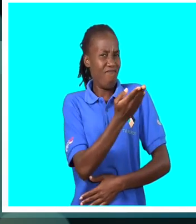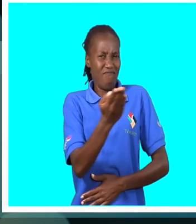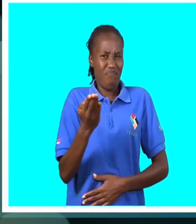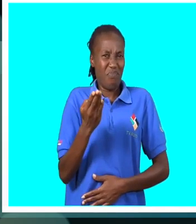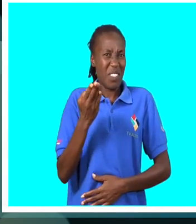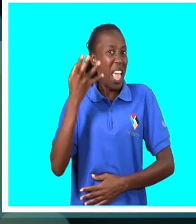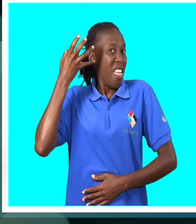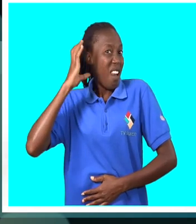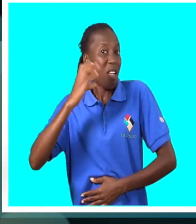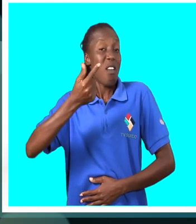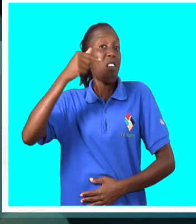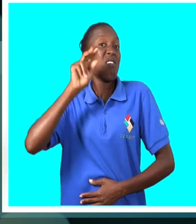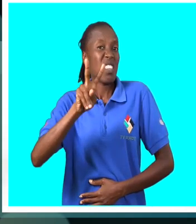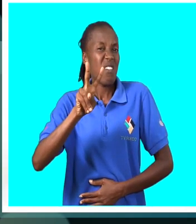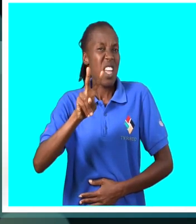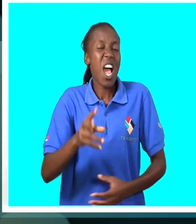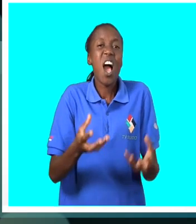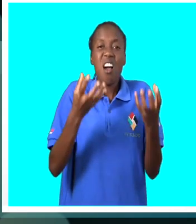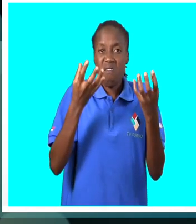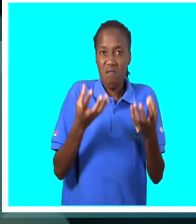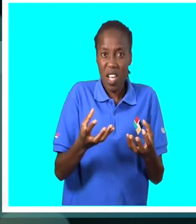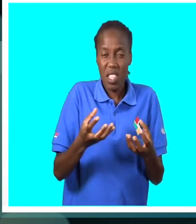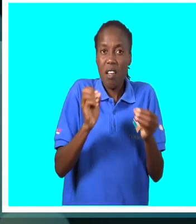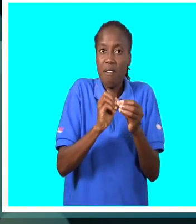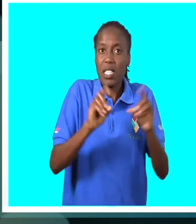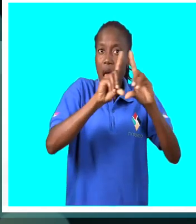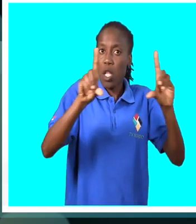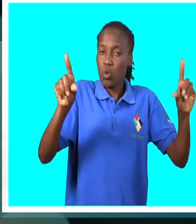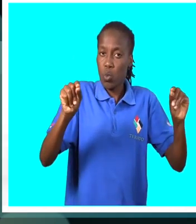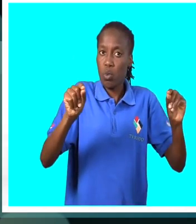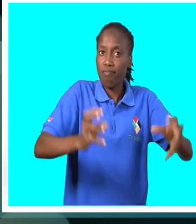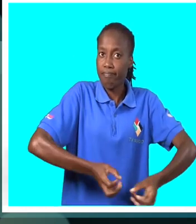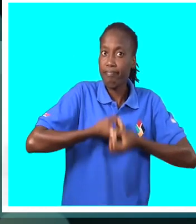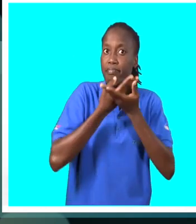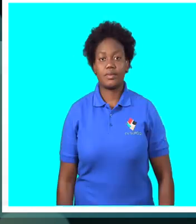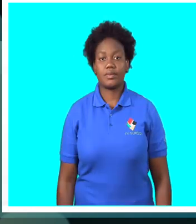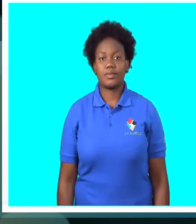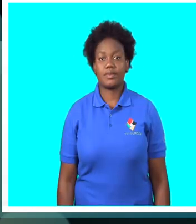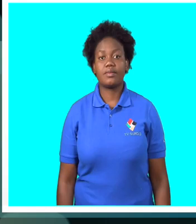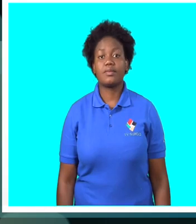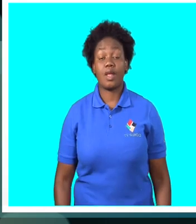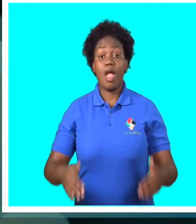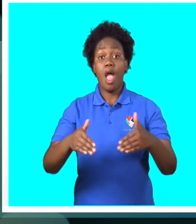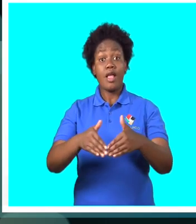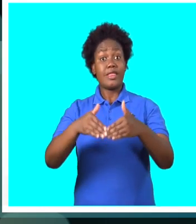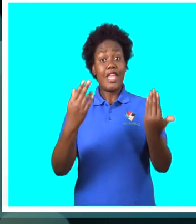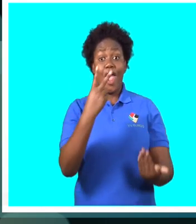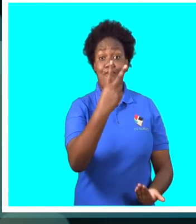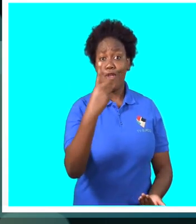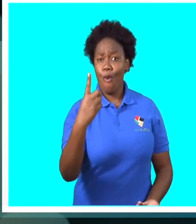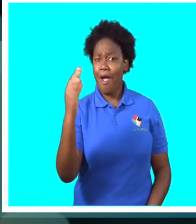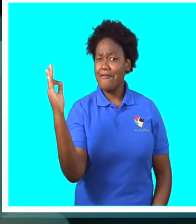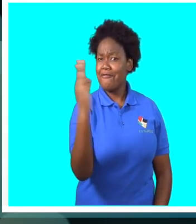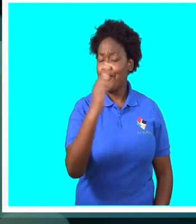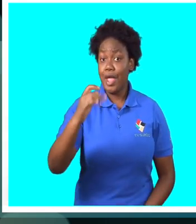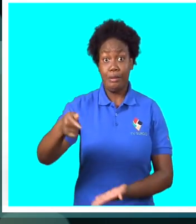próprios mídias não têm estado a ser imparciais. A sentença deste julgamento